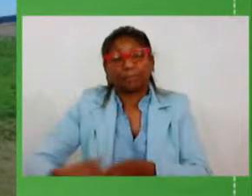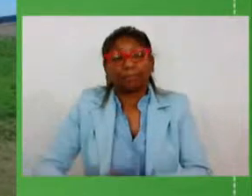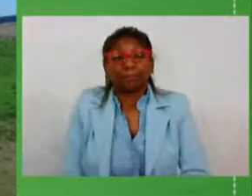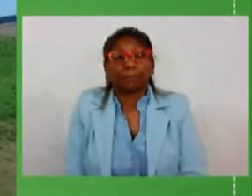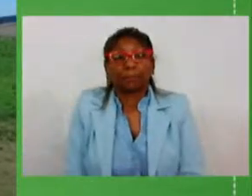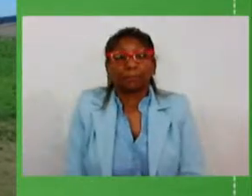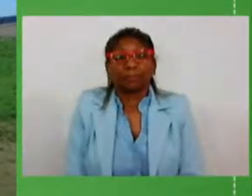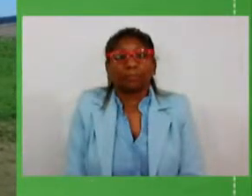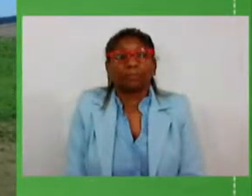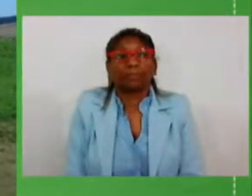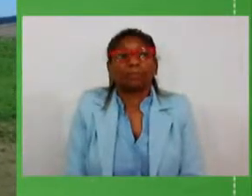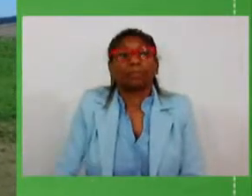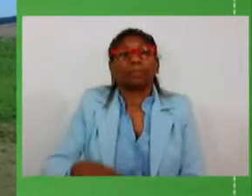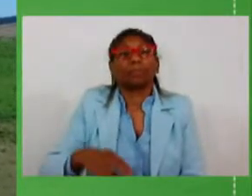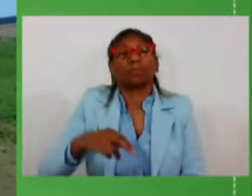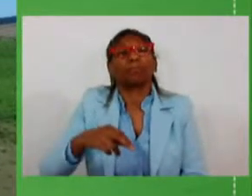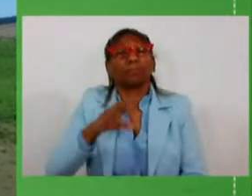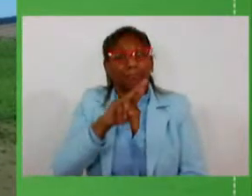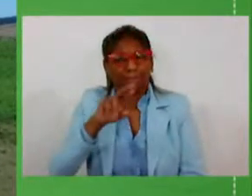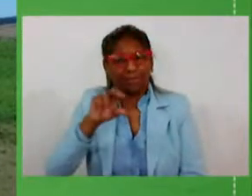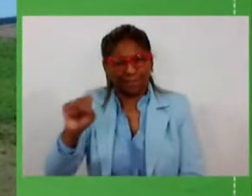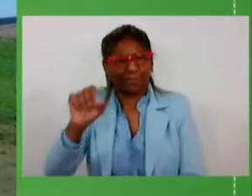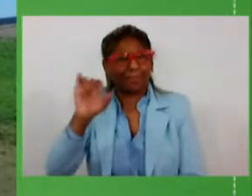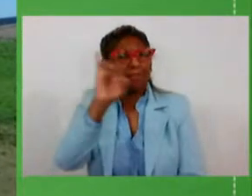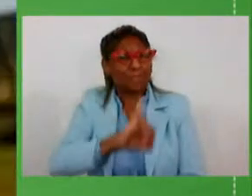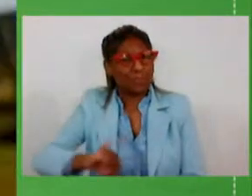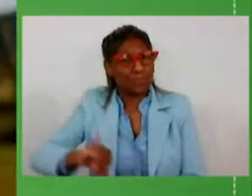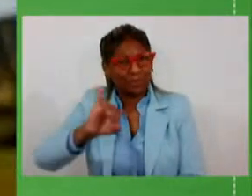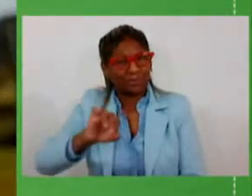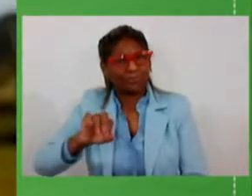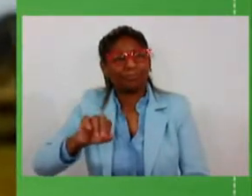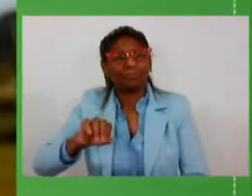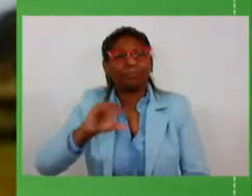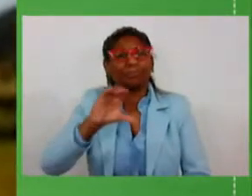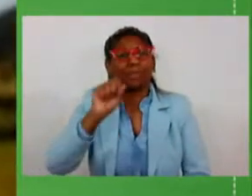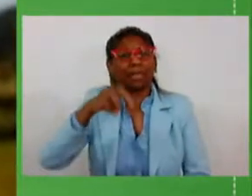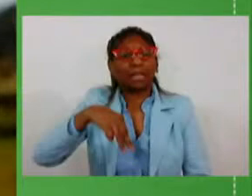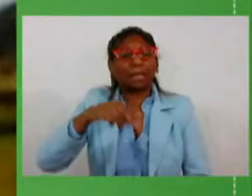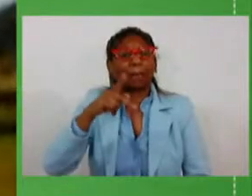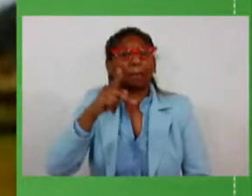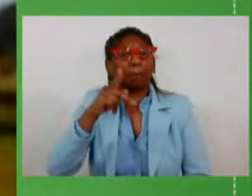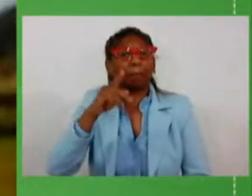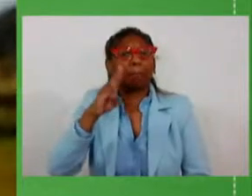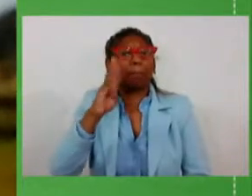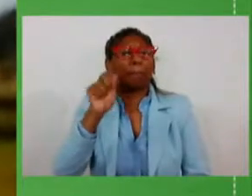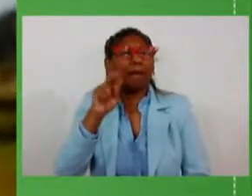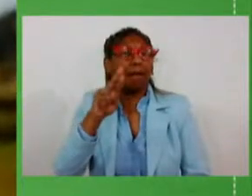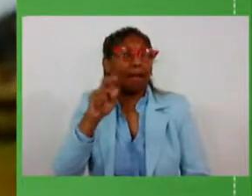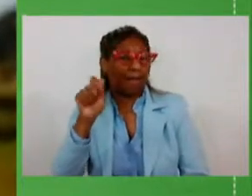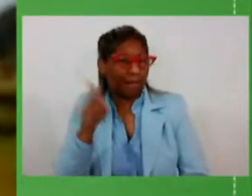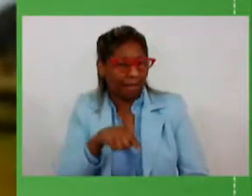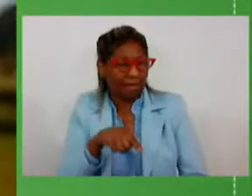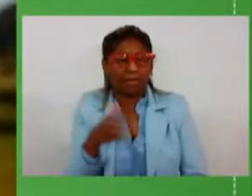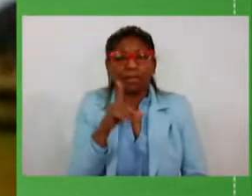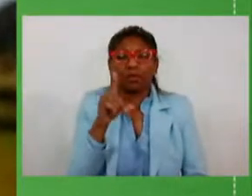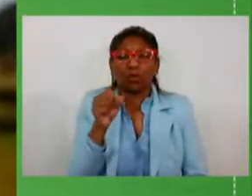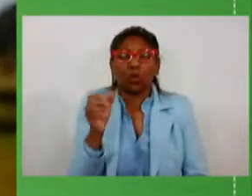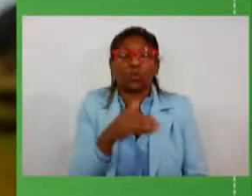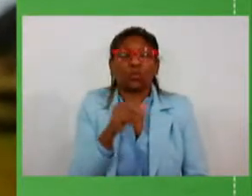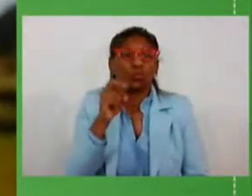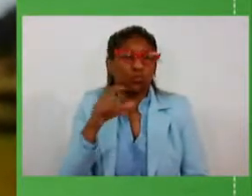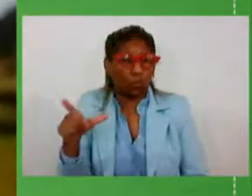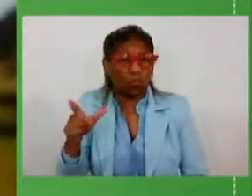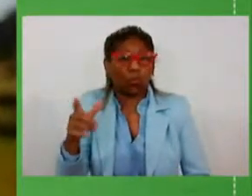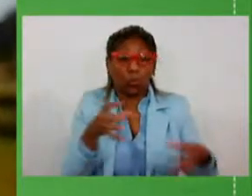rodovias importantes da região como Cambará do Sul o município o turismo